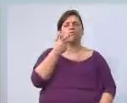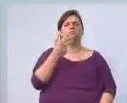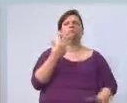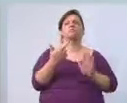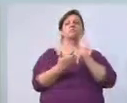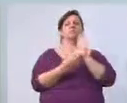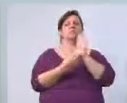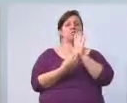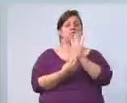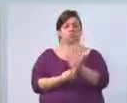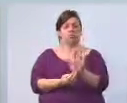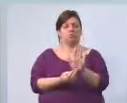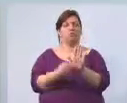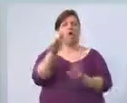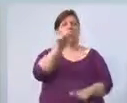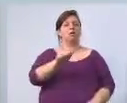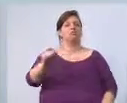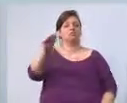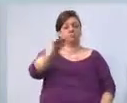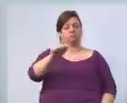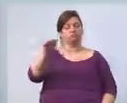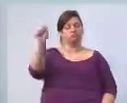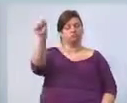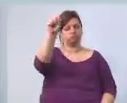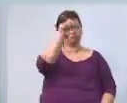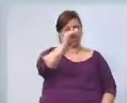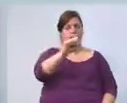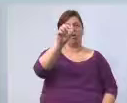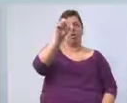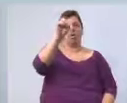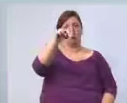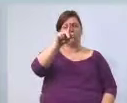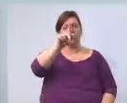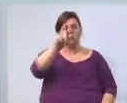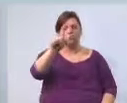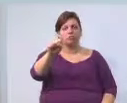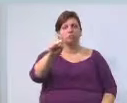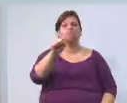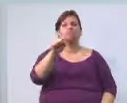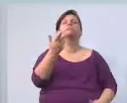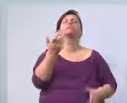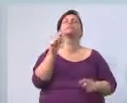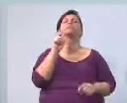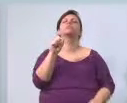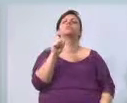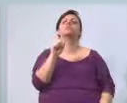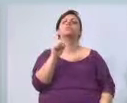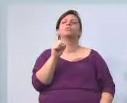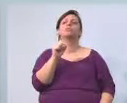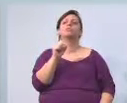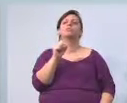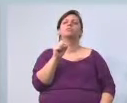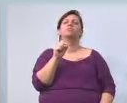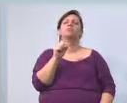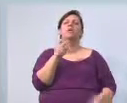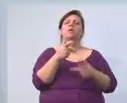representantes de associações, de ONGs, quais são os critérios para que